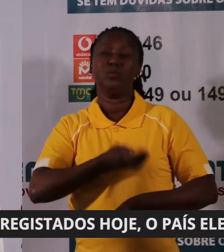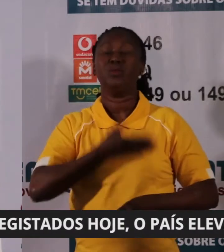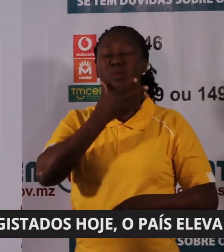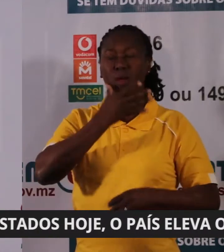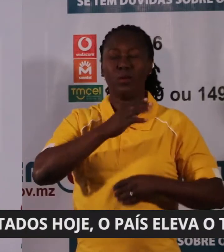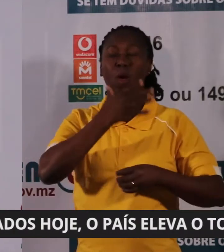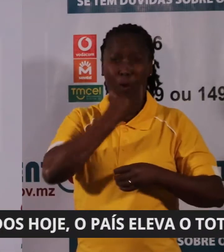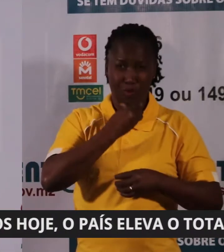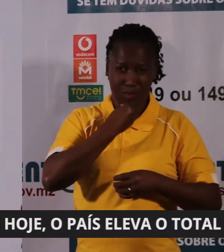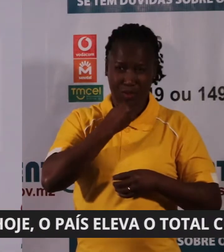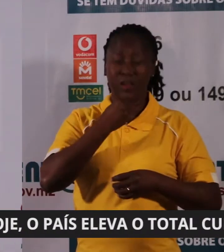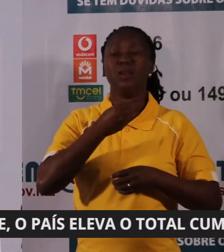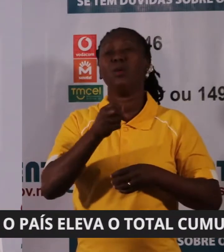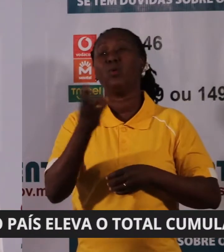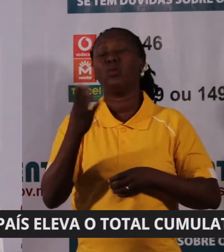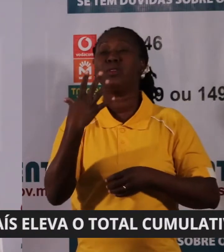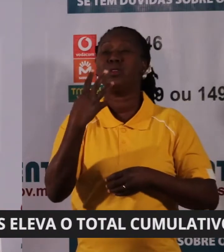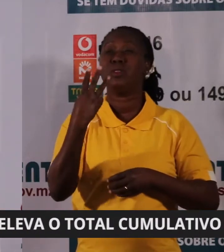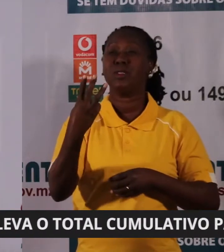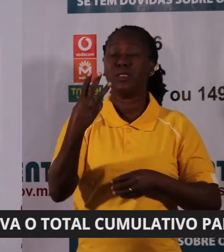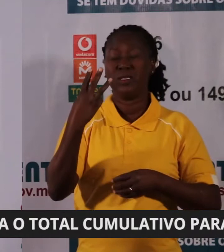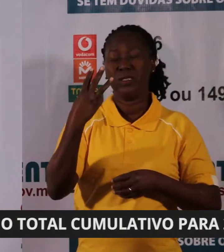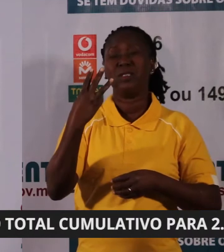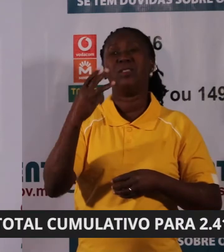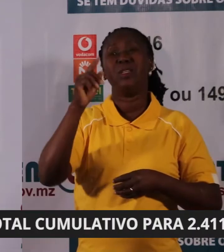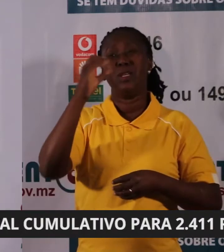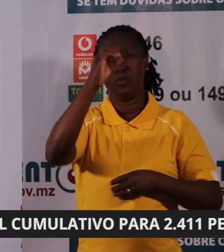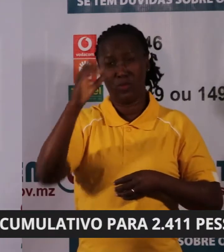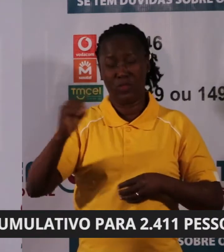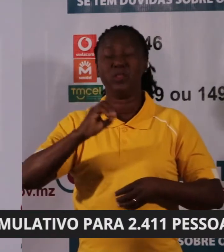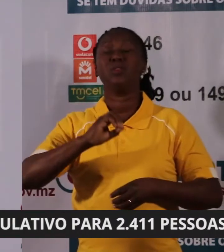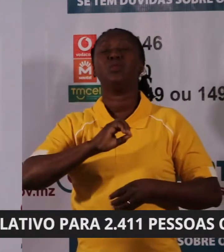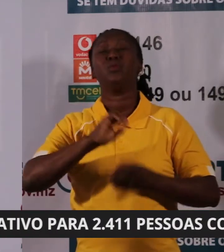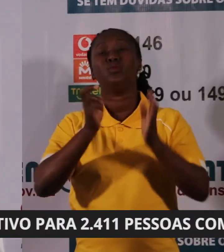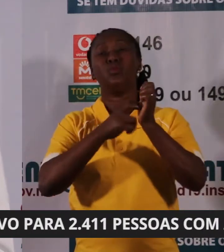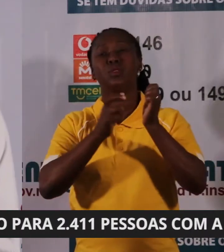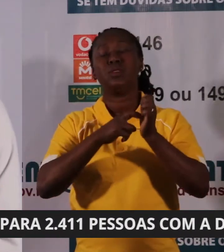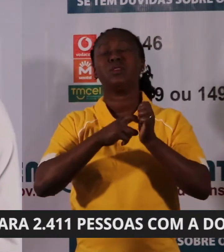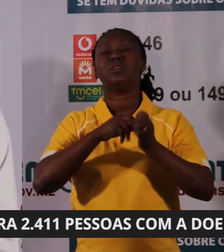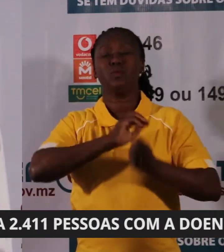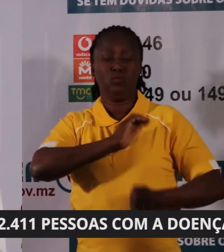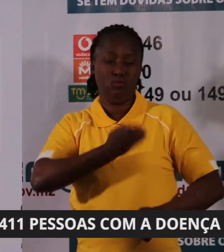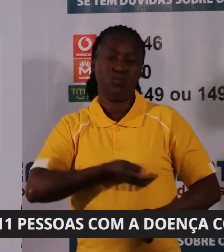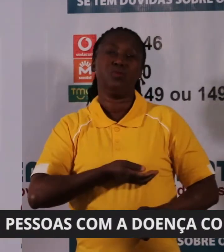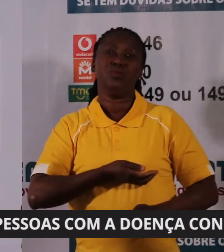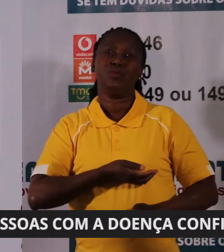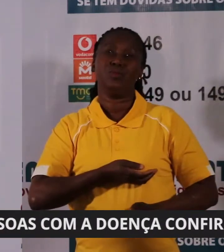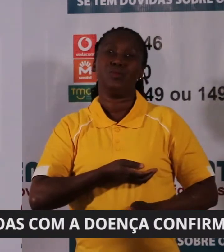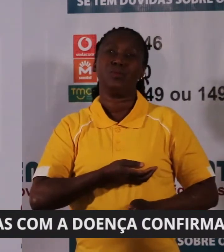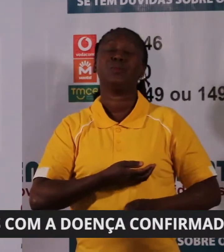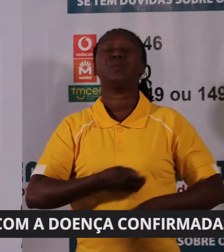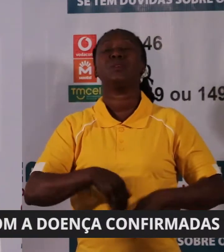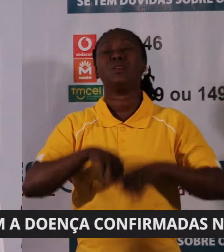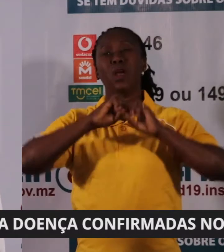três, 37,3% são do sexo feminino. Os casos